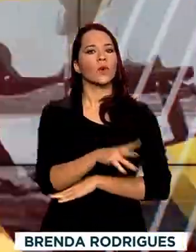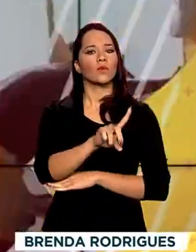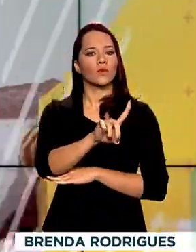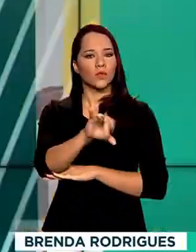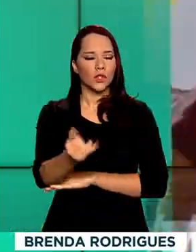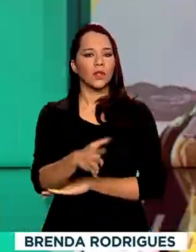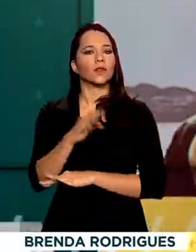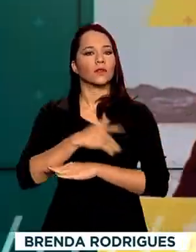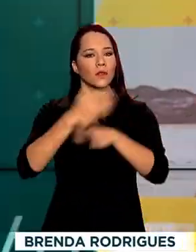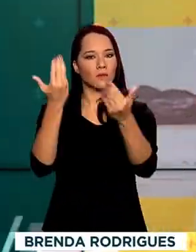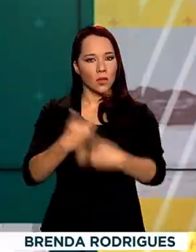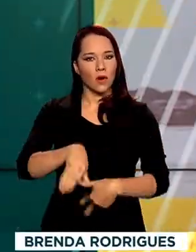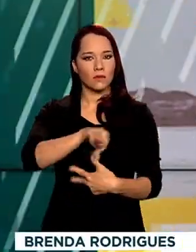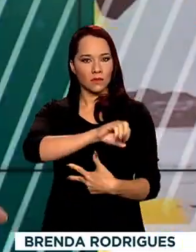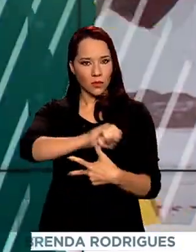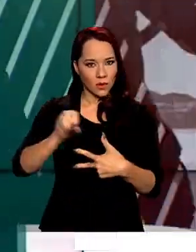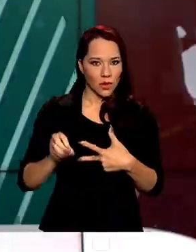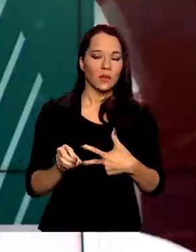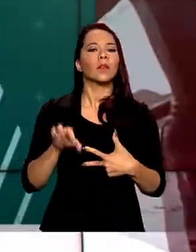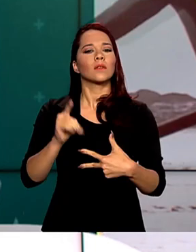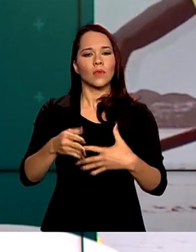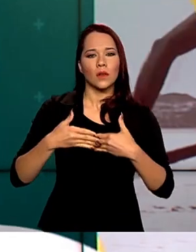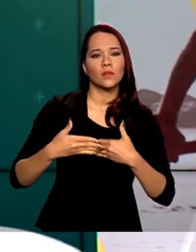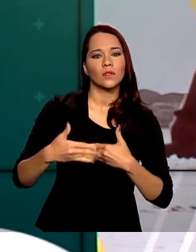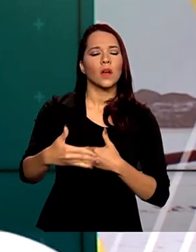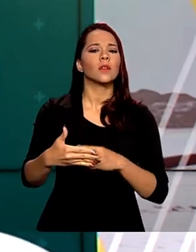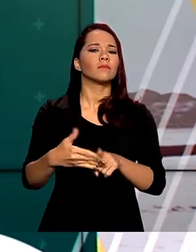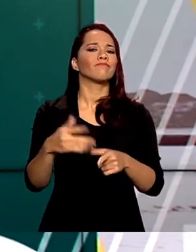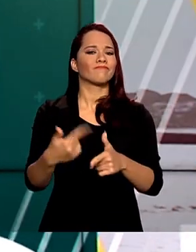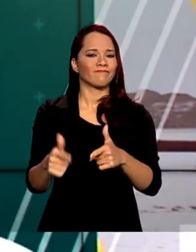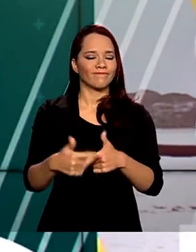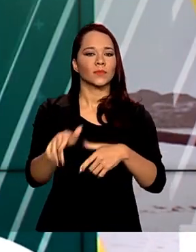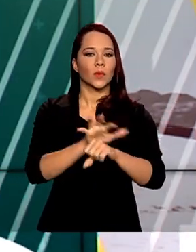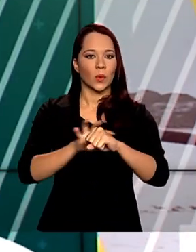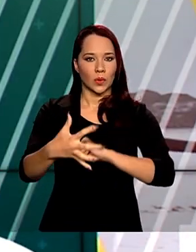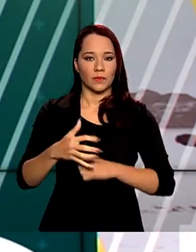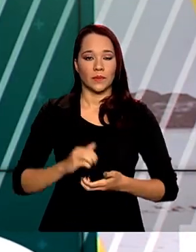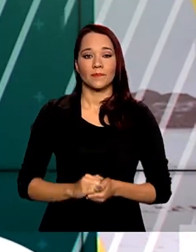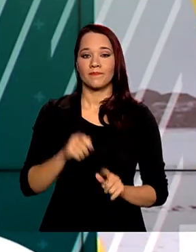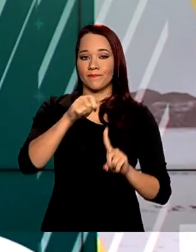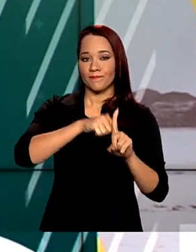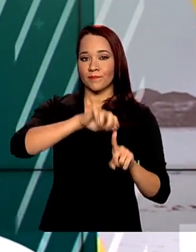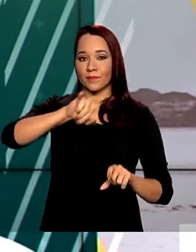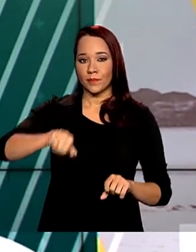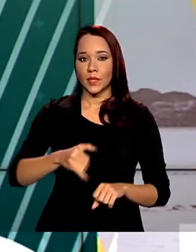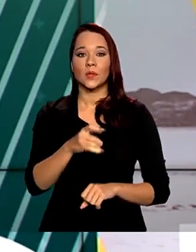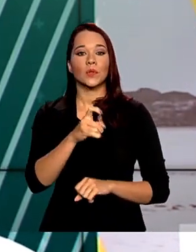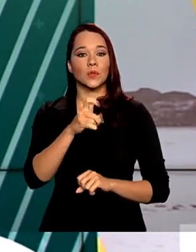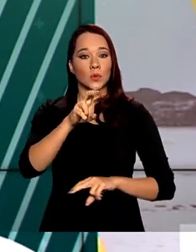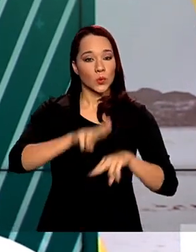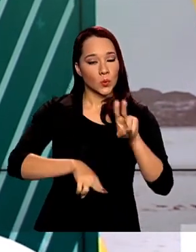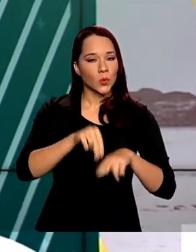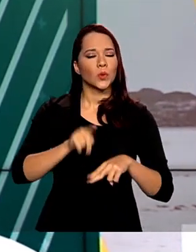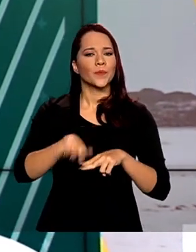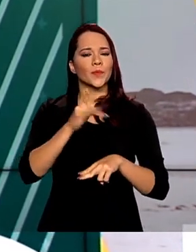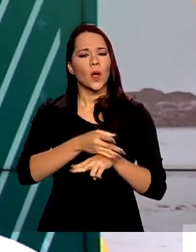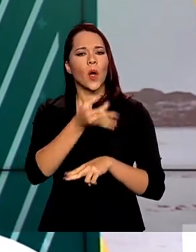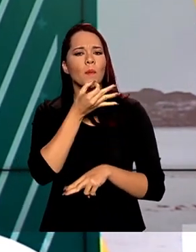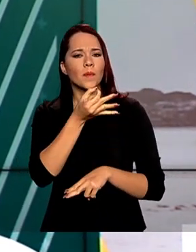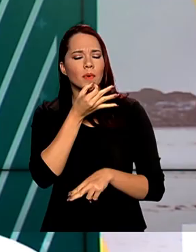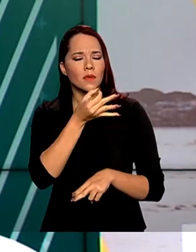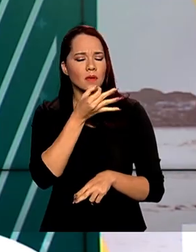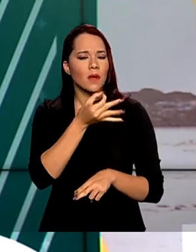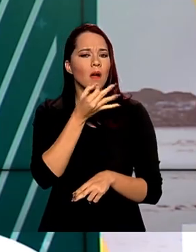datas de aplicação das provas do Enem, que foi adiado por conta da pandemia. Em junho, os participantes enviaram sugestões